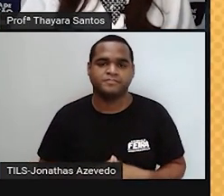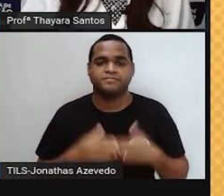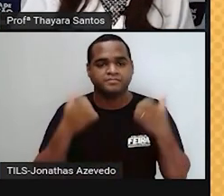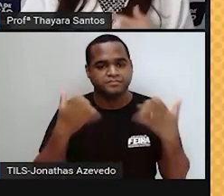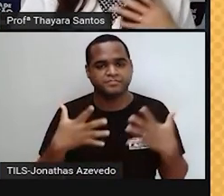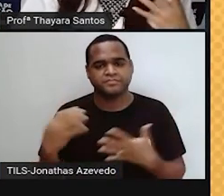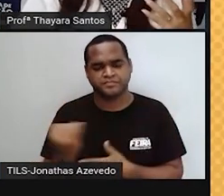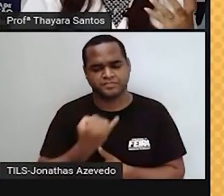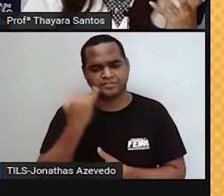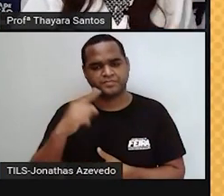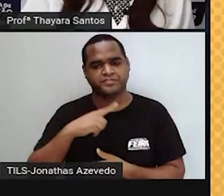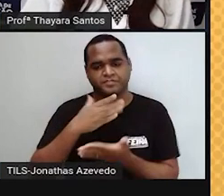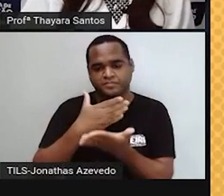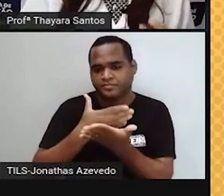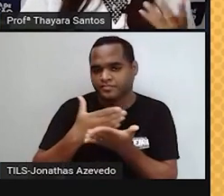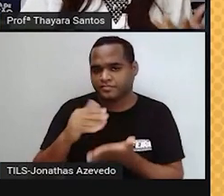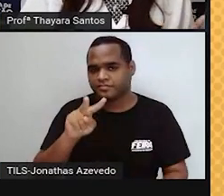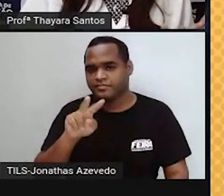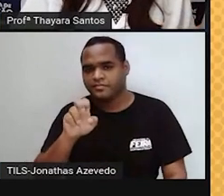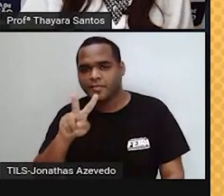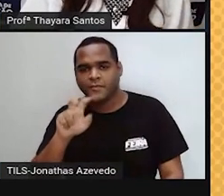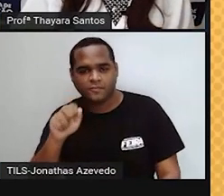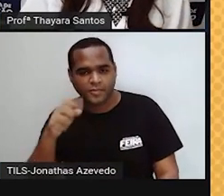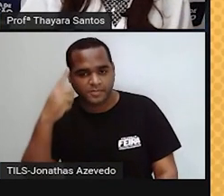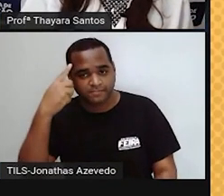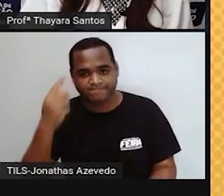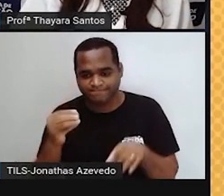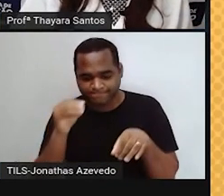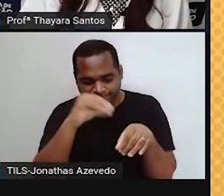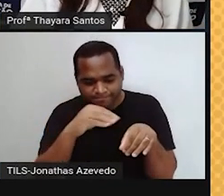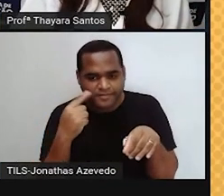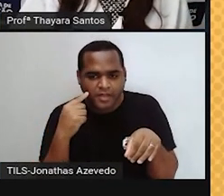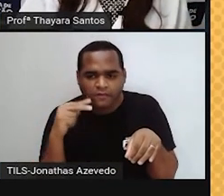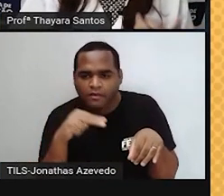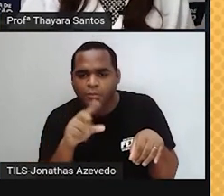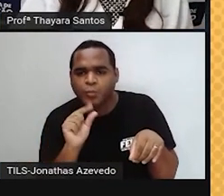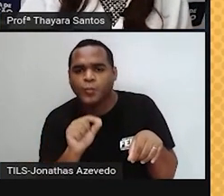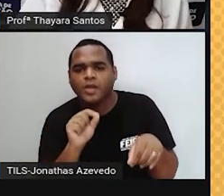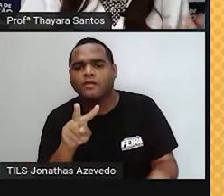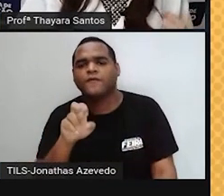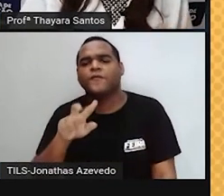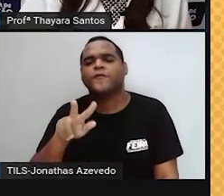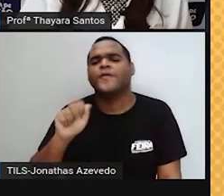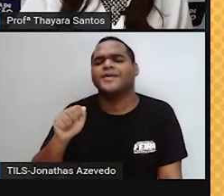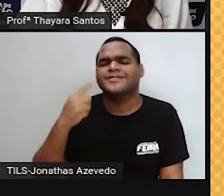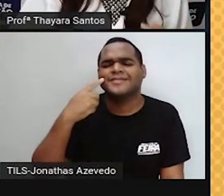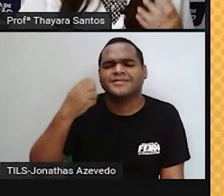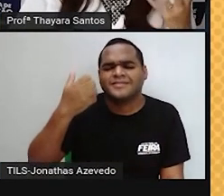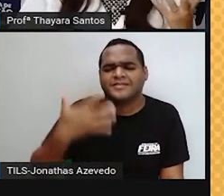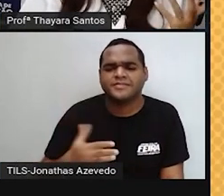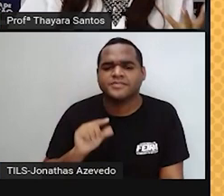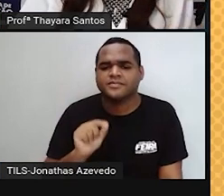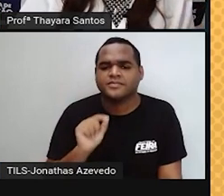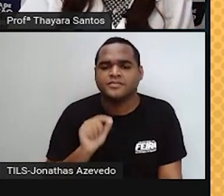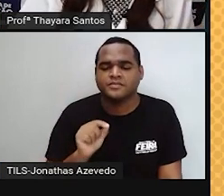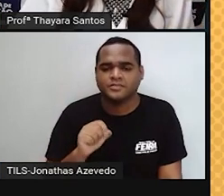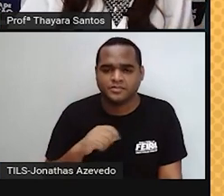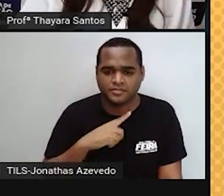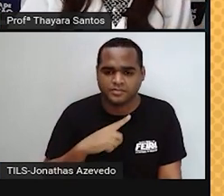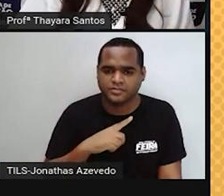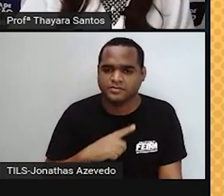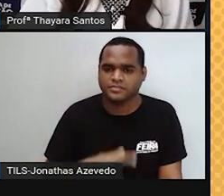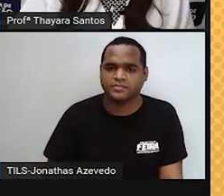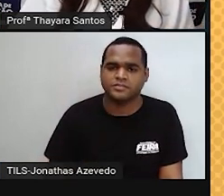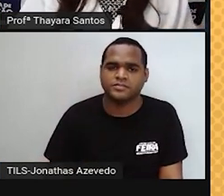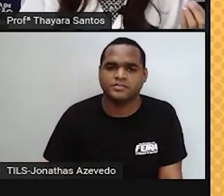Vamos começar pela vulva, que é a estrutura externa. Então, o que é essa vulva? Na verdade, a vulva é uma mucosa